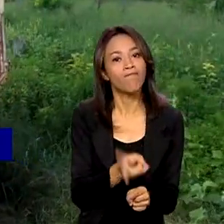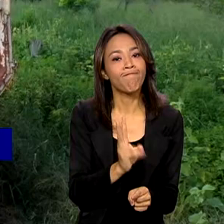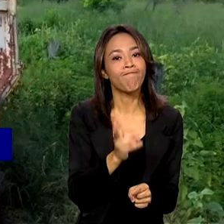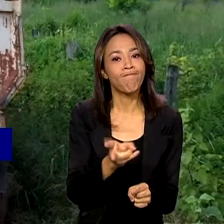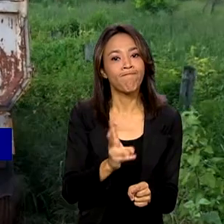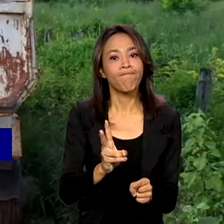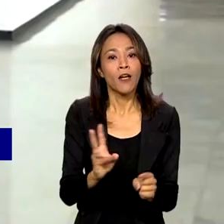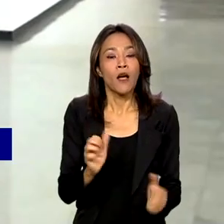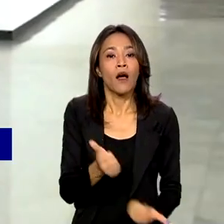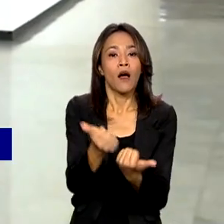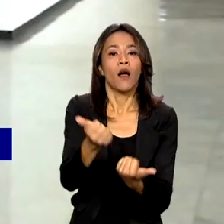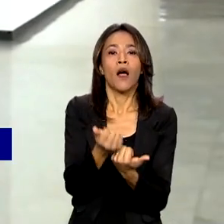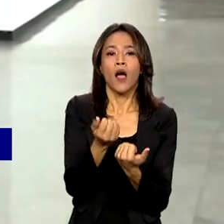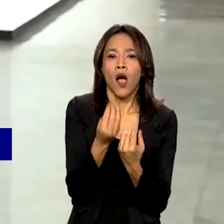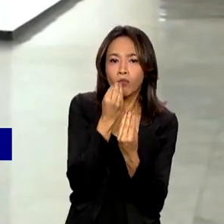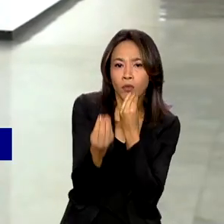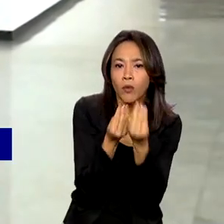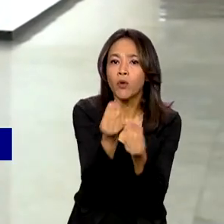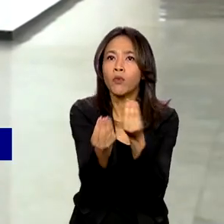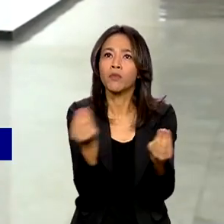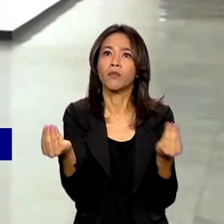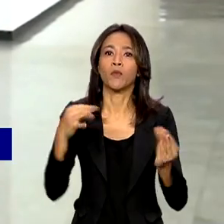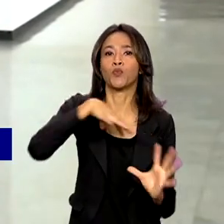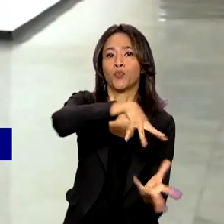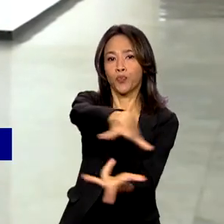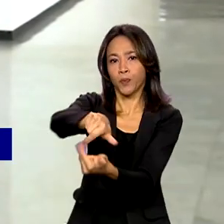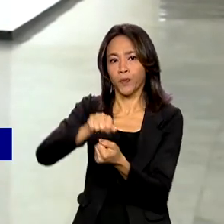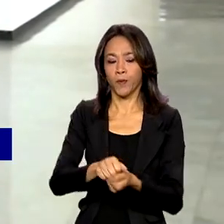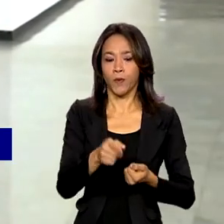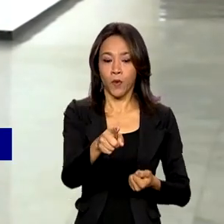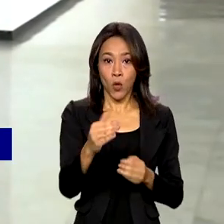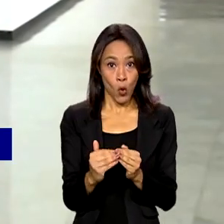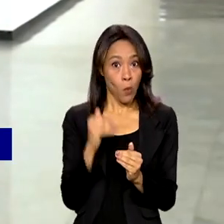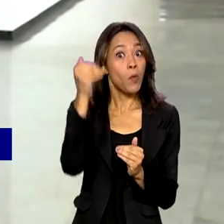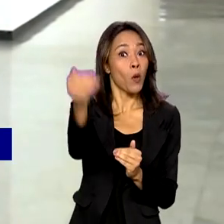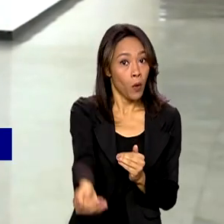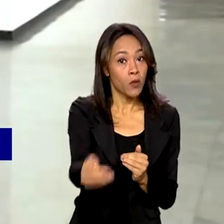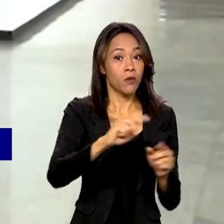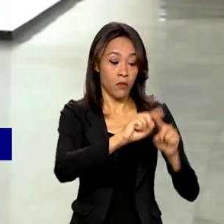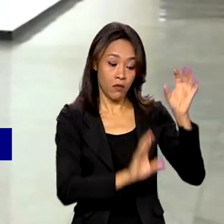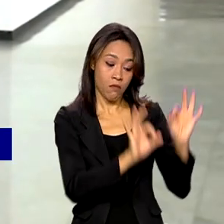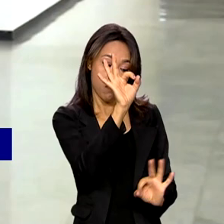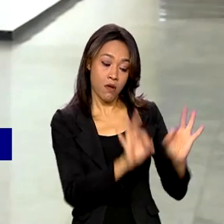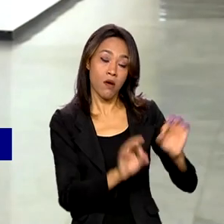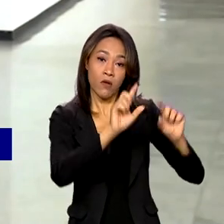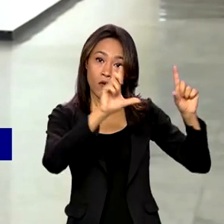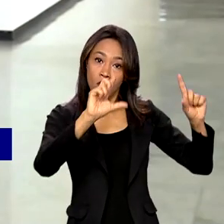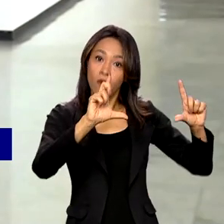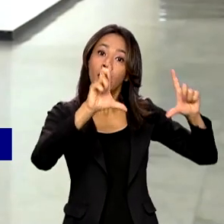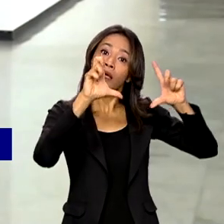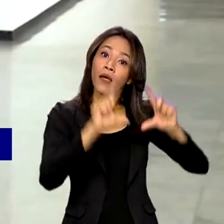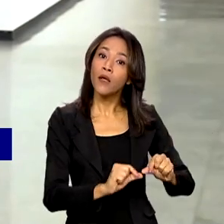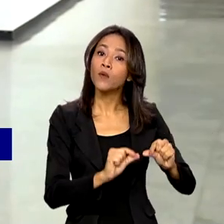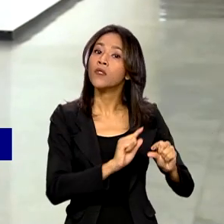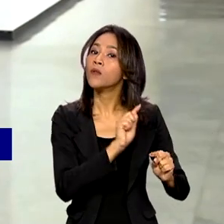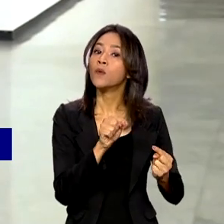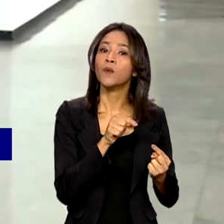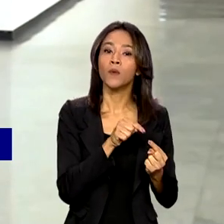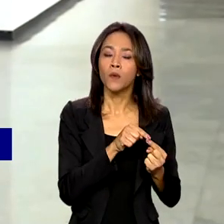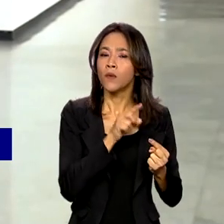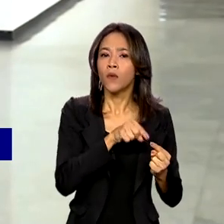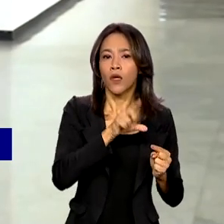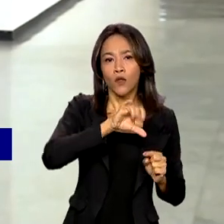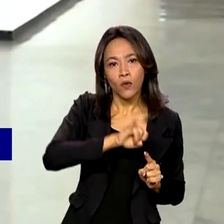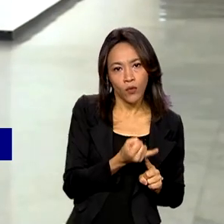e vestir o mundo. Além de aumentar o crédito, o próximo plano safra vai contar com redução da taxa de juros. Os R$